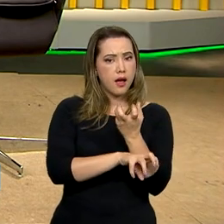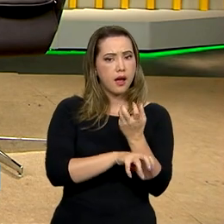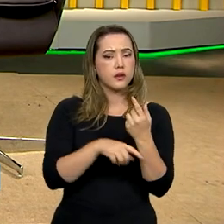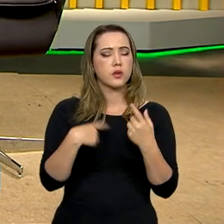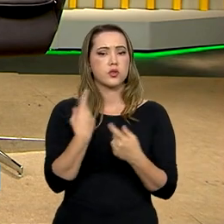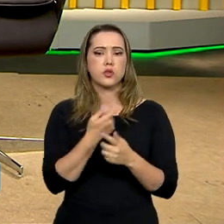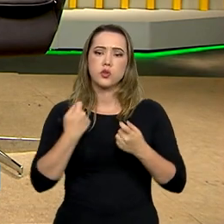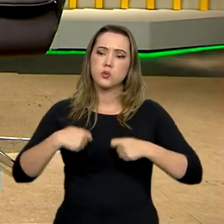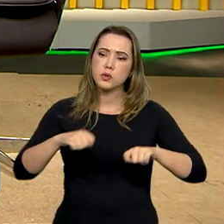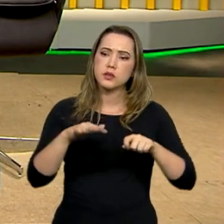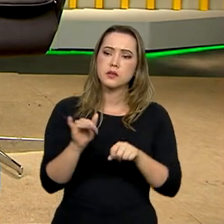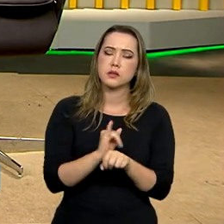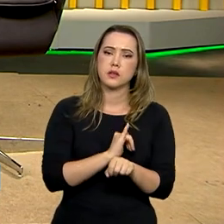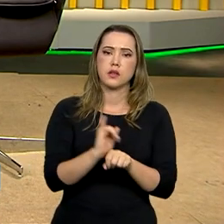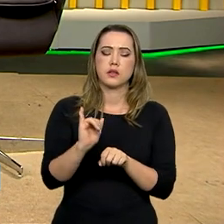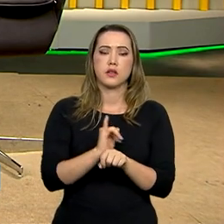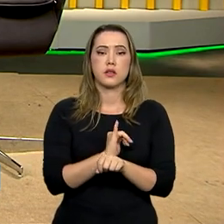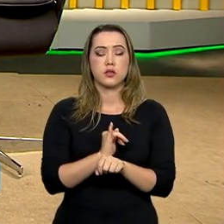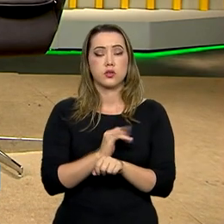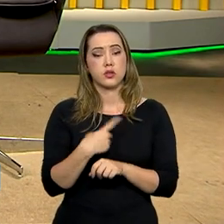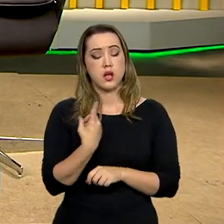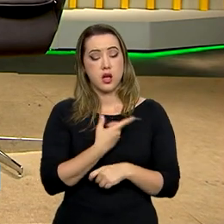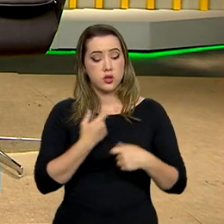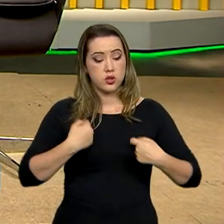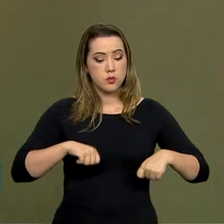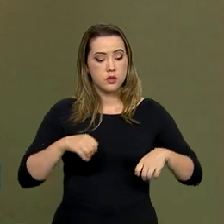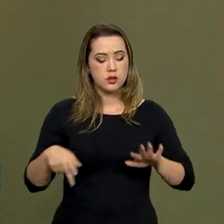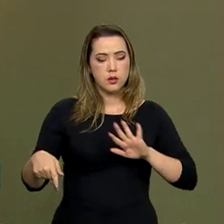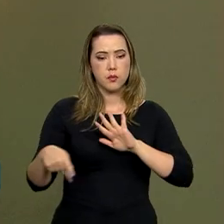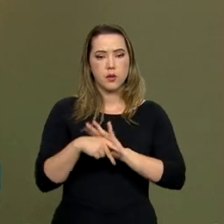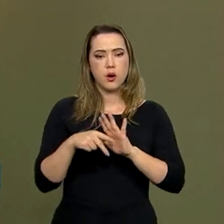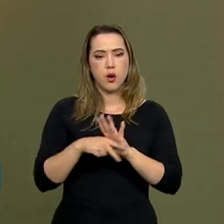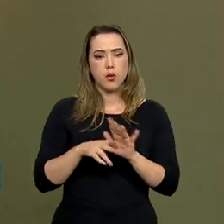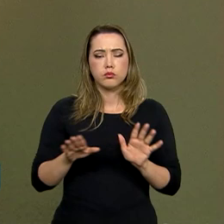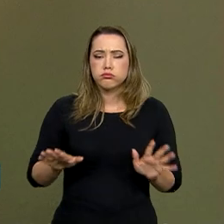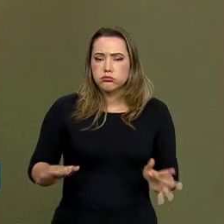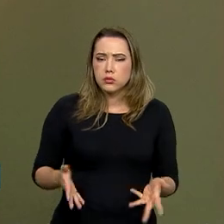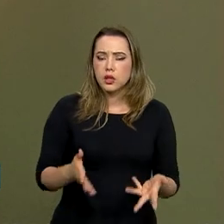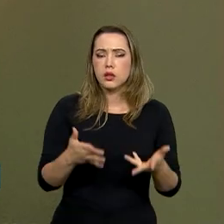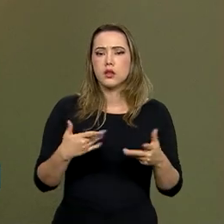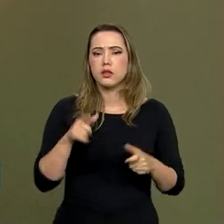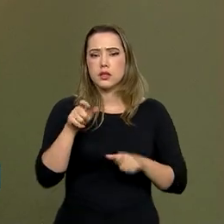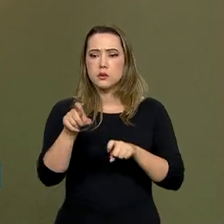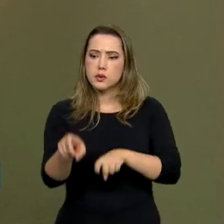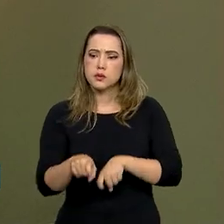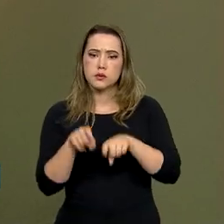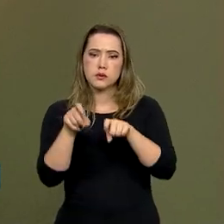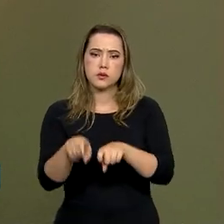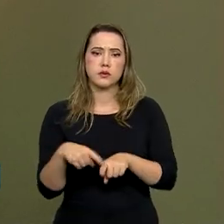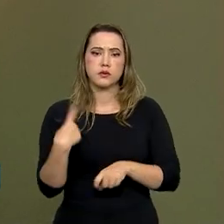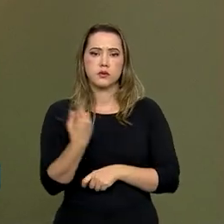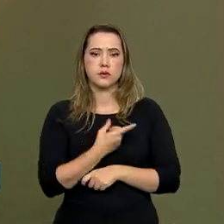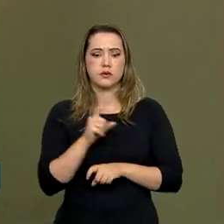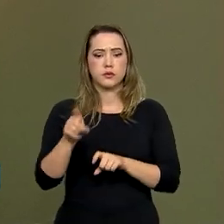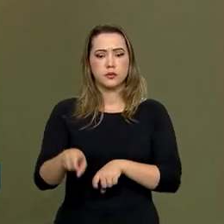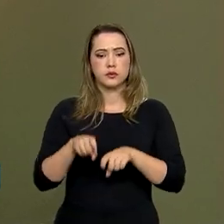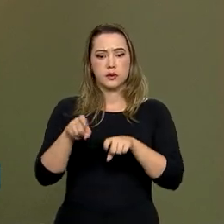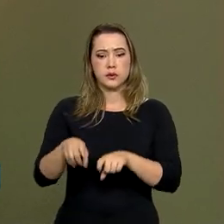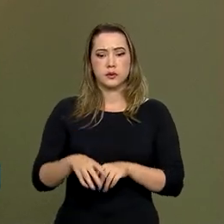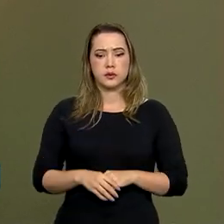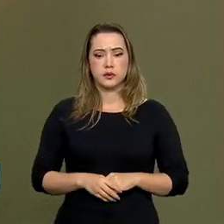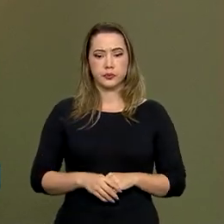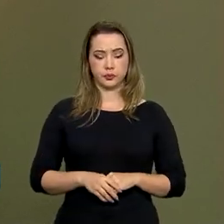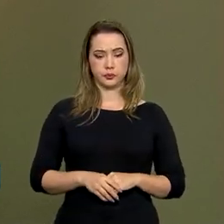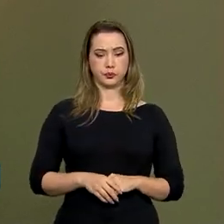além dessas estratégias, nós precisamos diretamente do engajamento dos produtores rurais, da agricultura